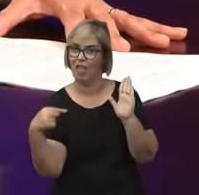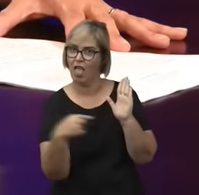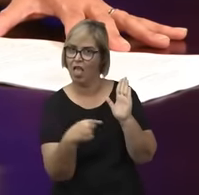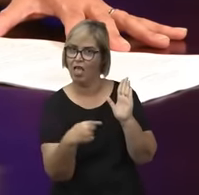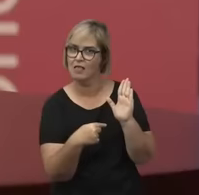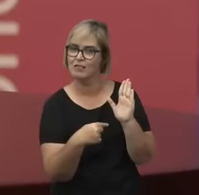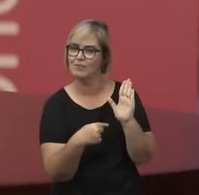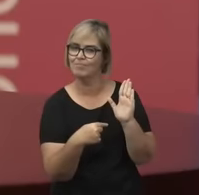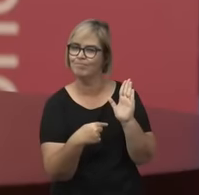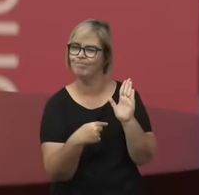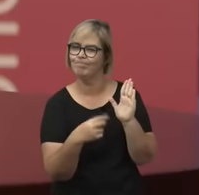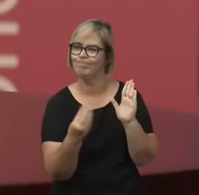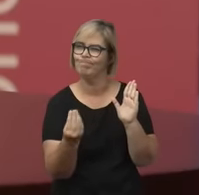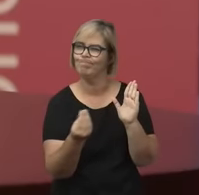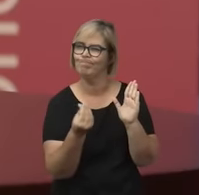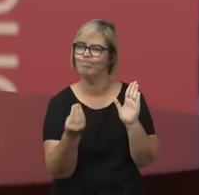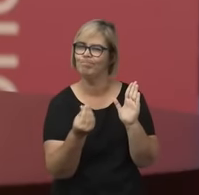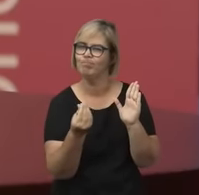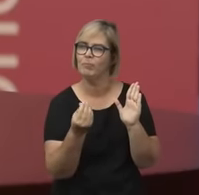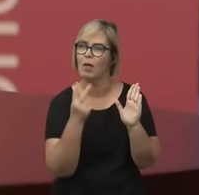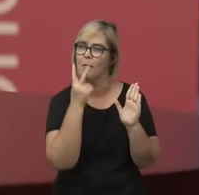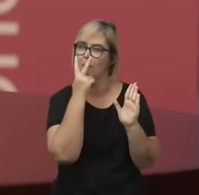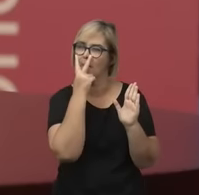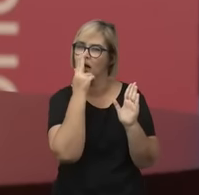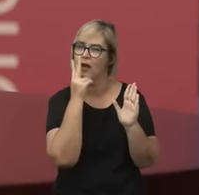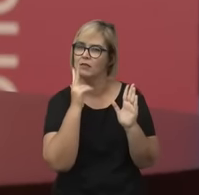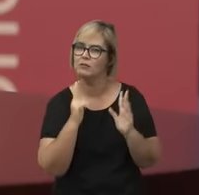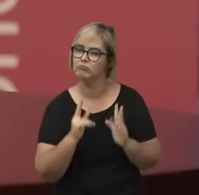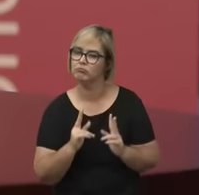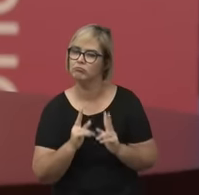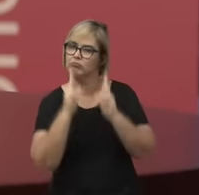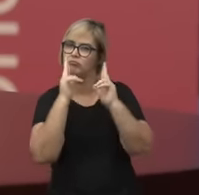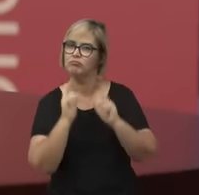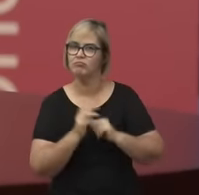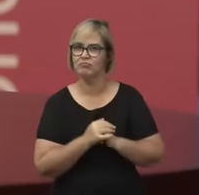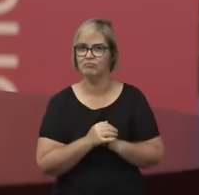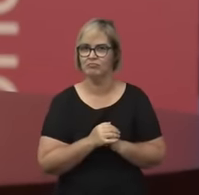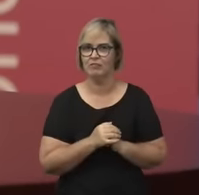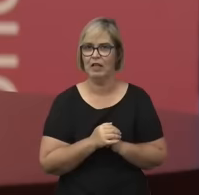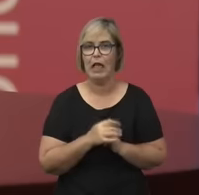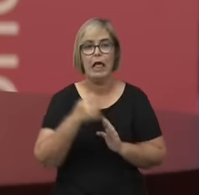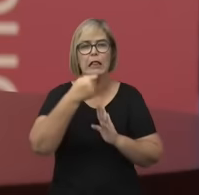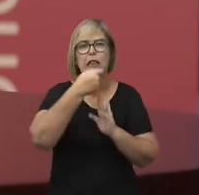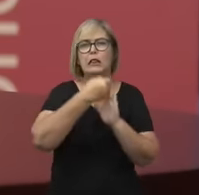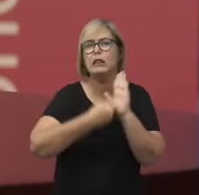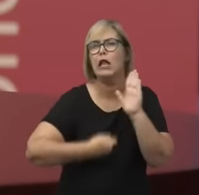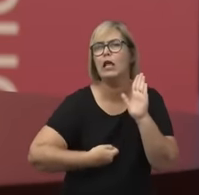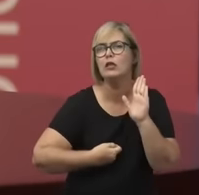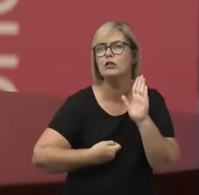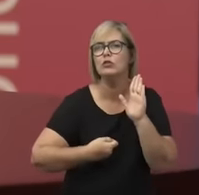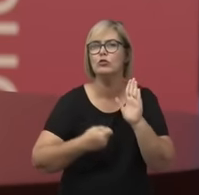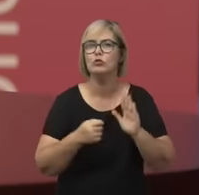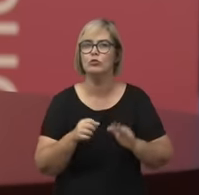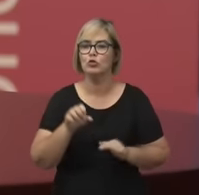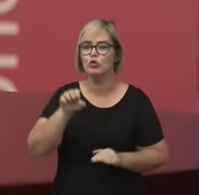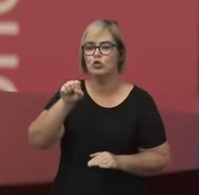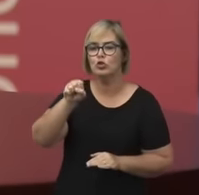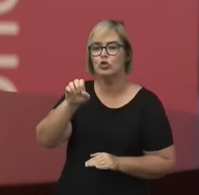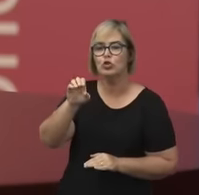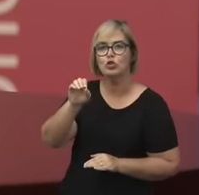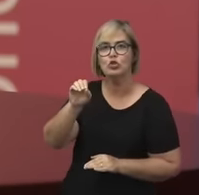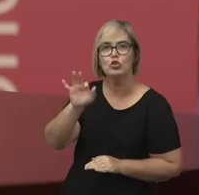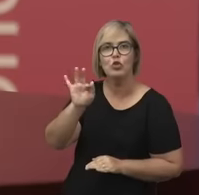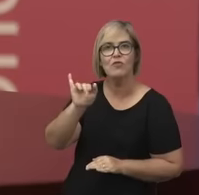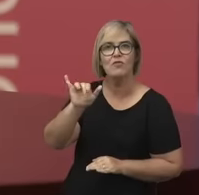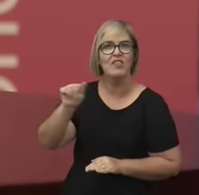vinha com uma descrição. Então, esse texto é o texto de Sofia, uma pessoa de qualidade, a person